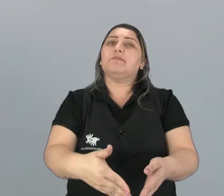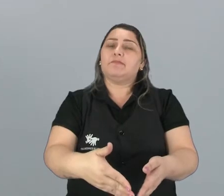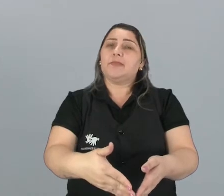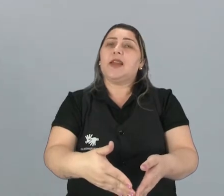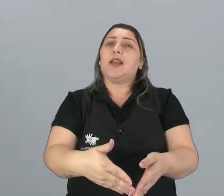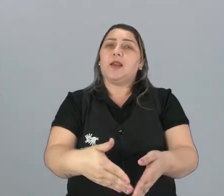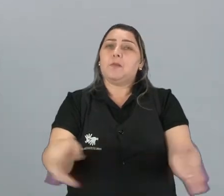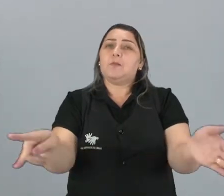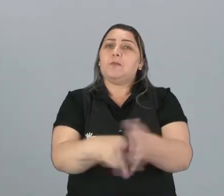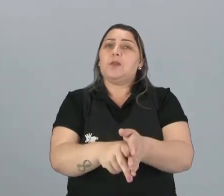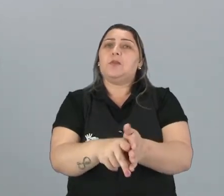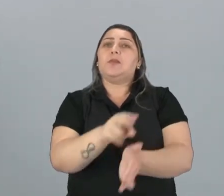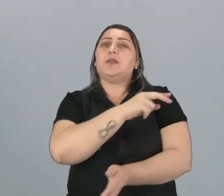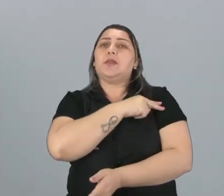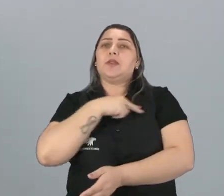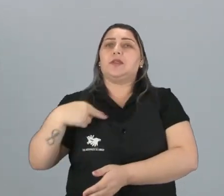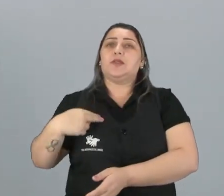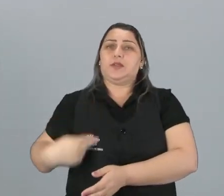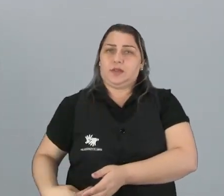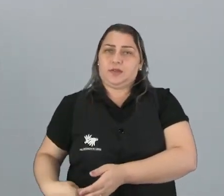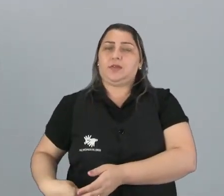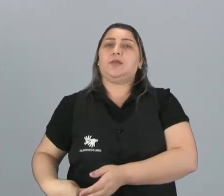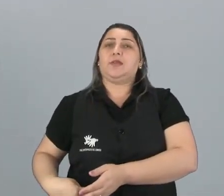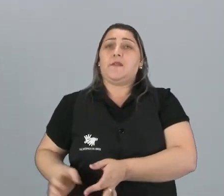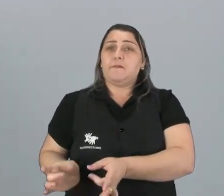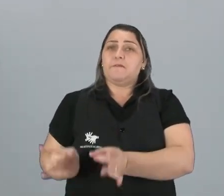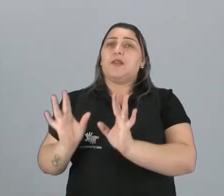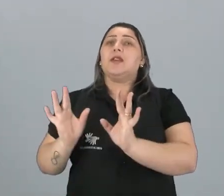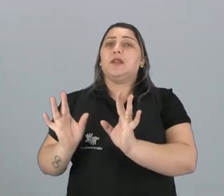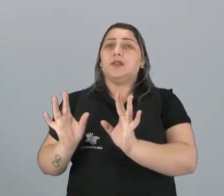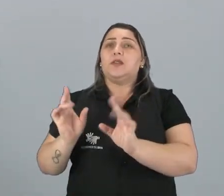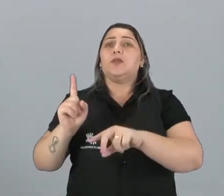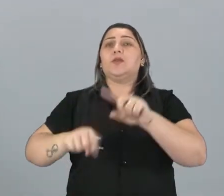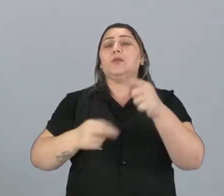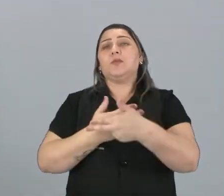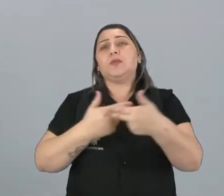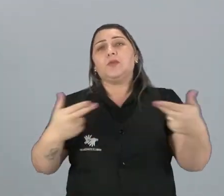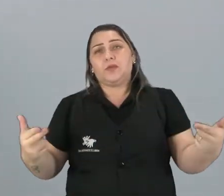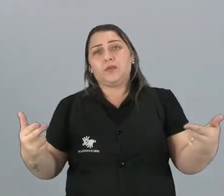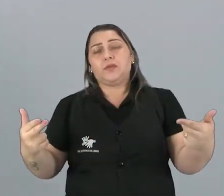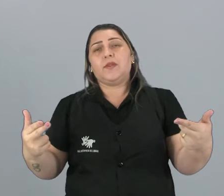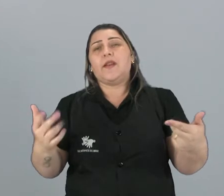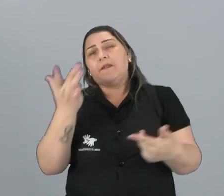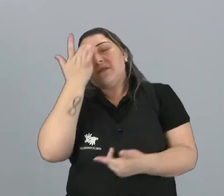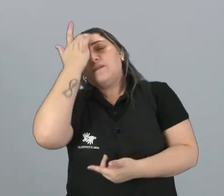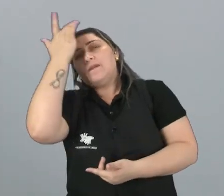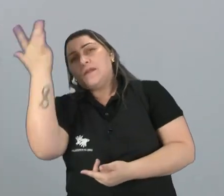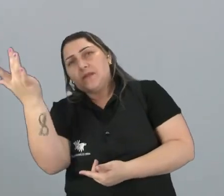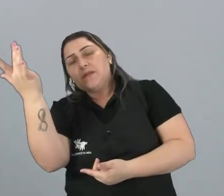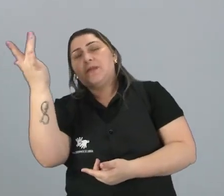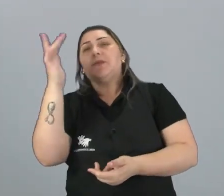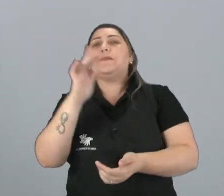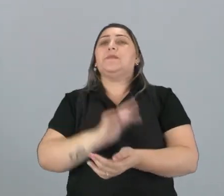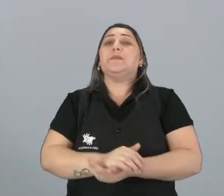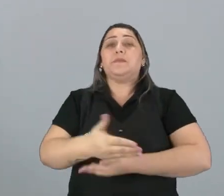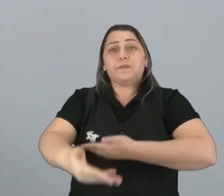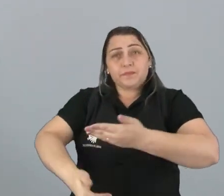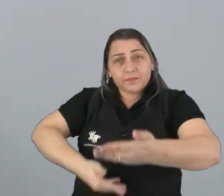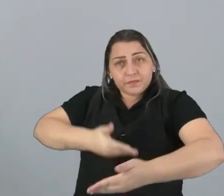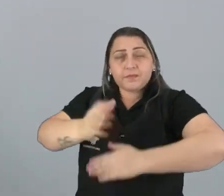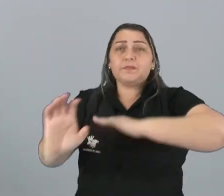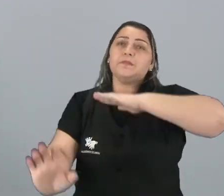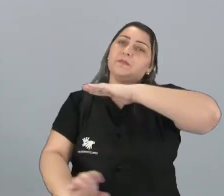da China, com intermediadores que são vendedores desses produtos. Então isso tem facilitado as relações